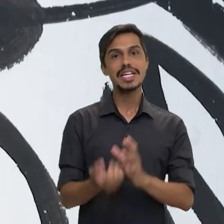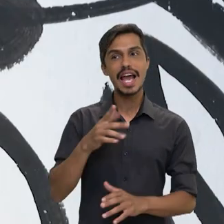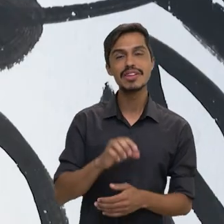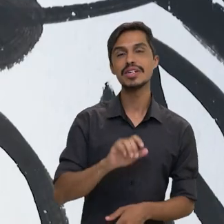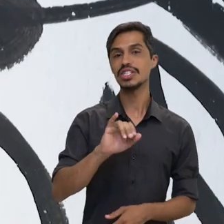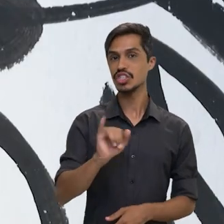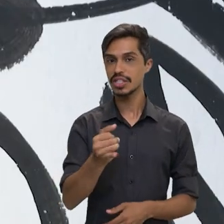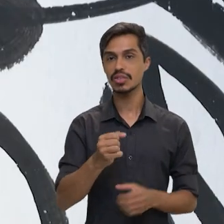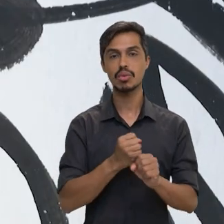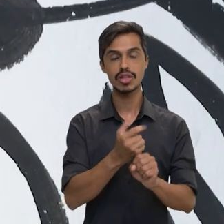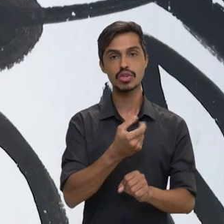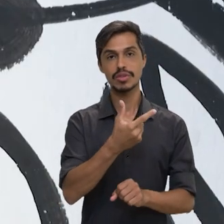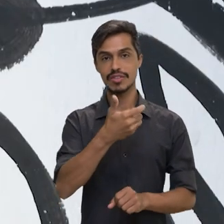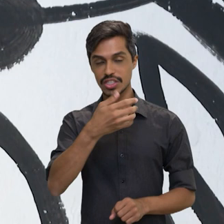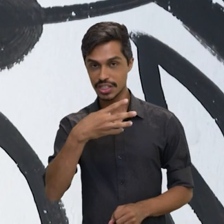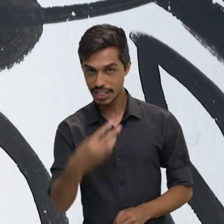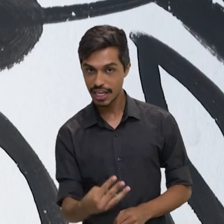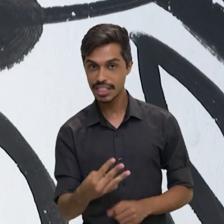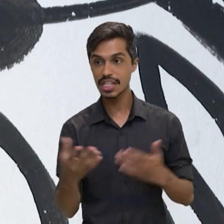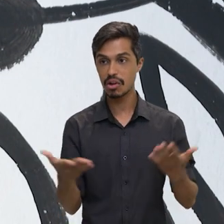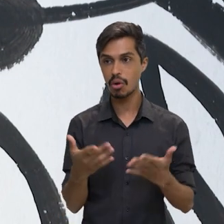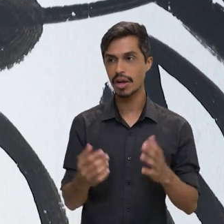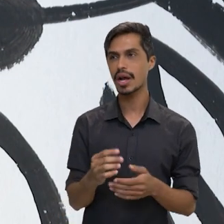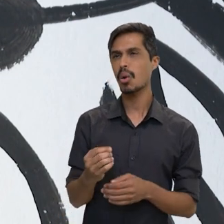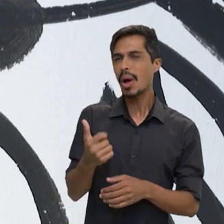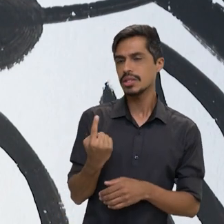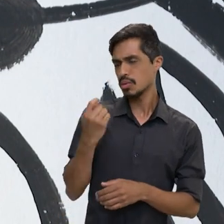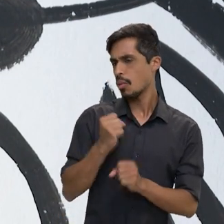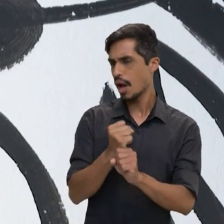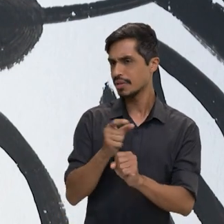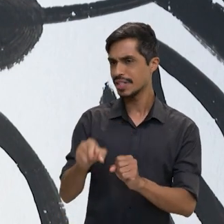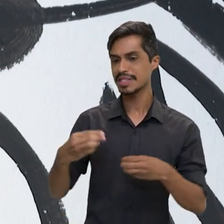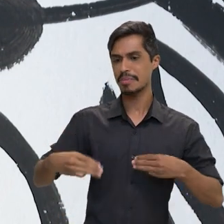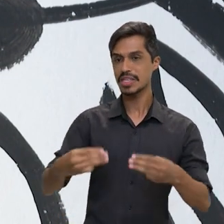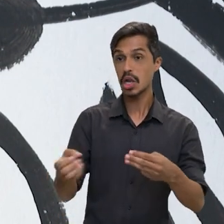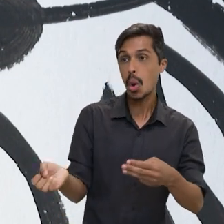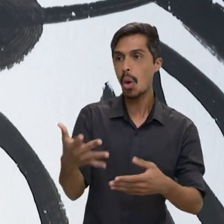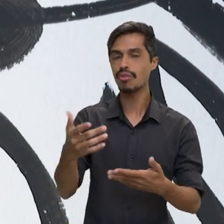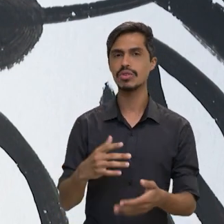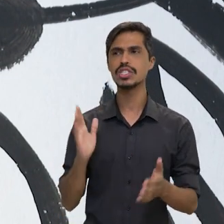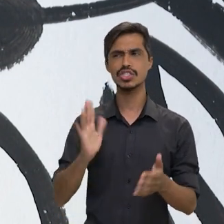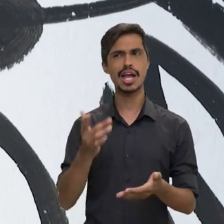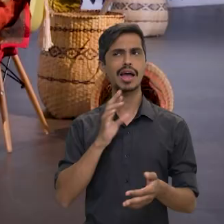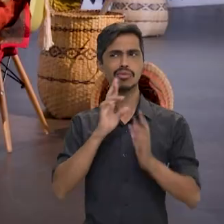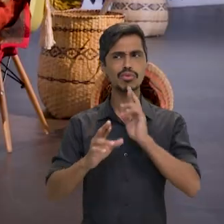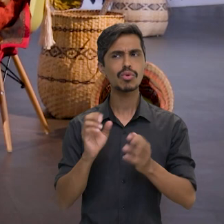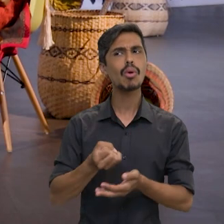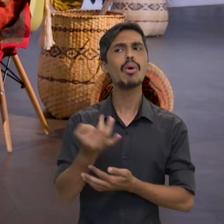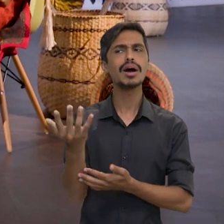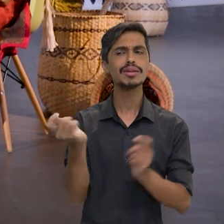de 2023, estamos com quase um ano desse inédito ministério, né? Já dá para fazer um balanço dele?